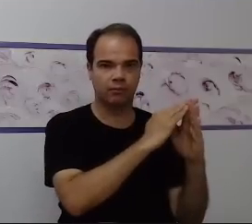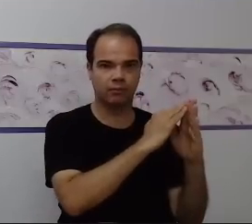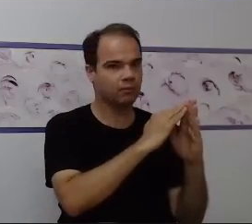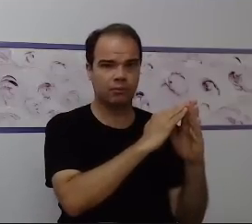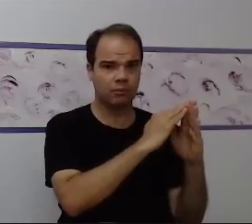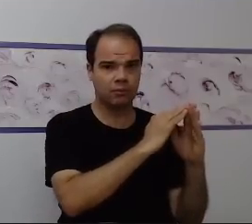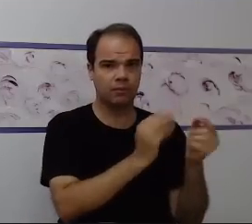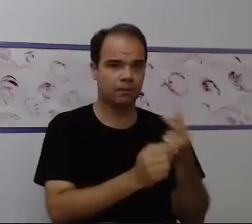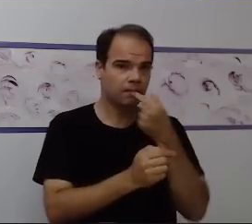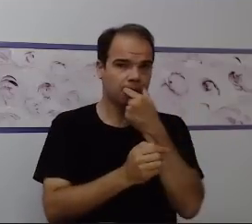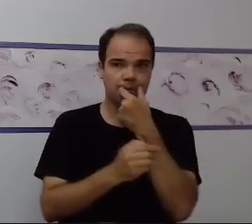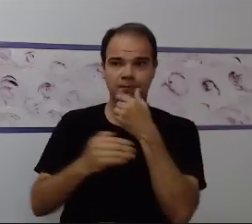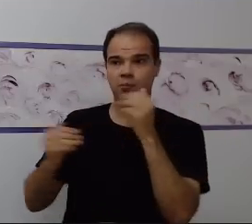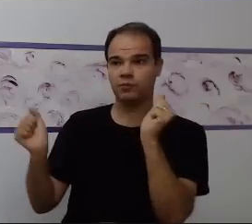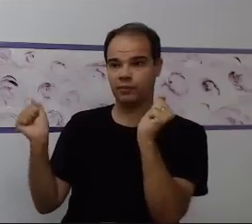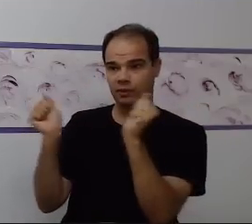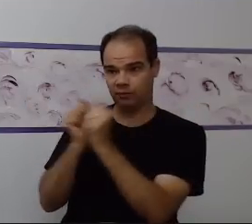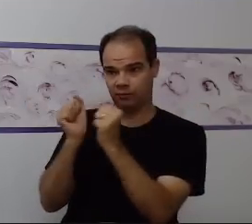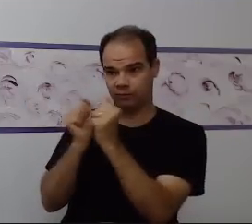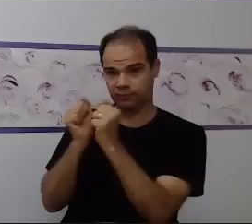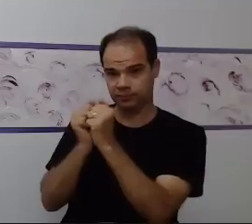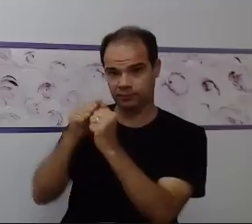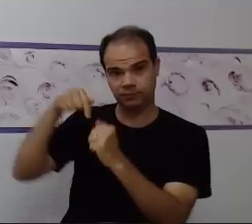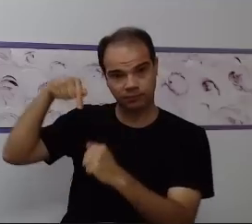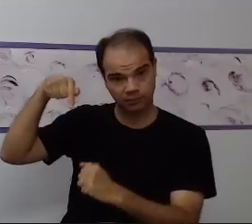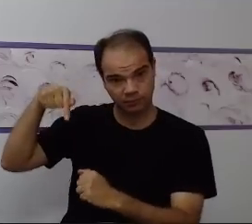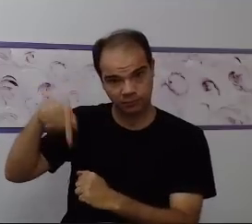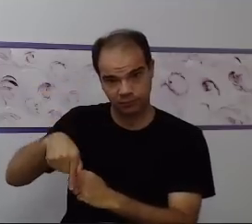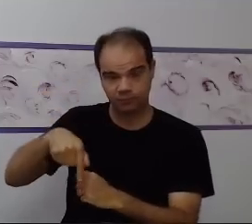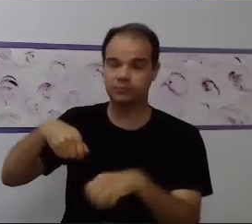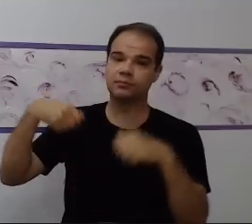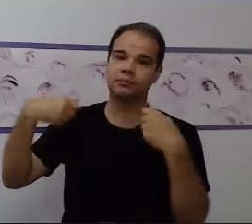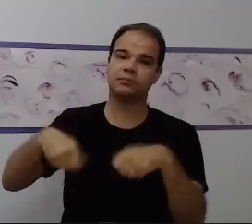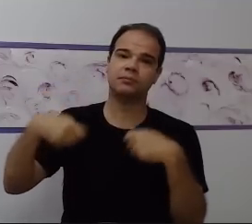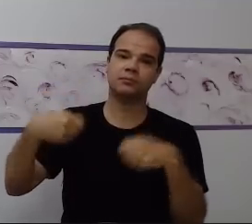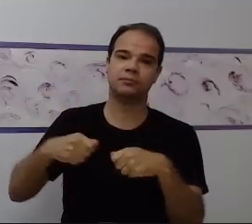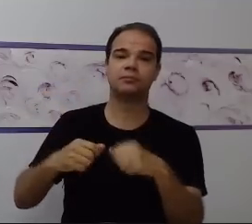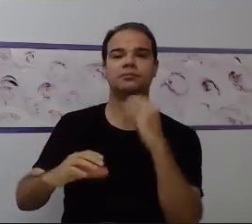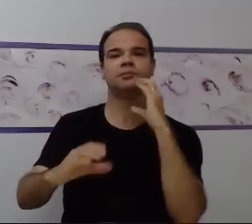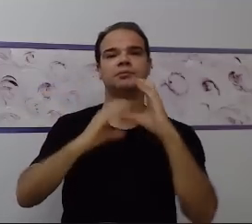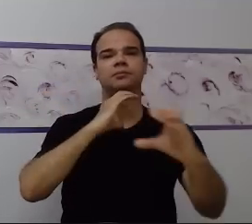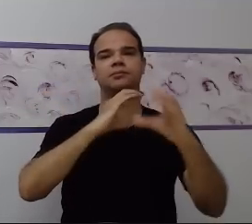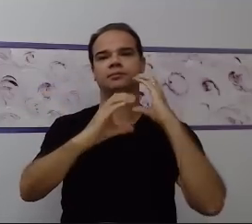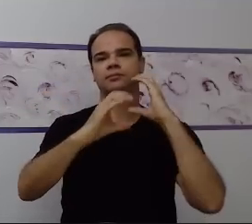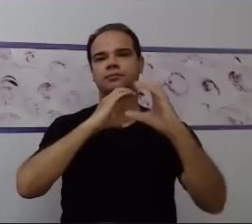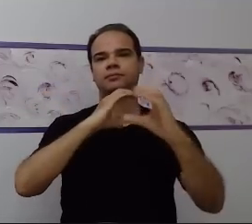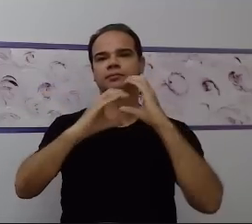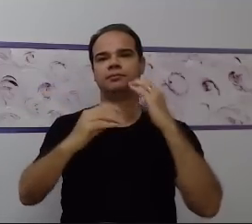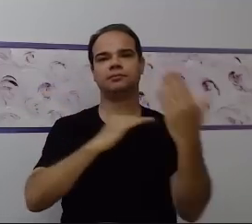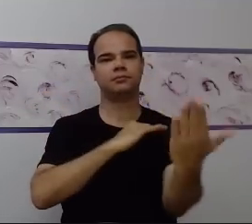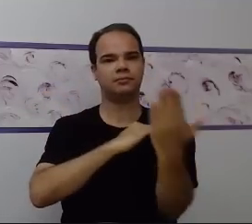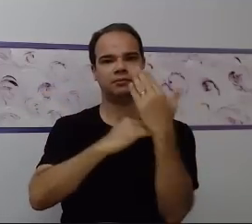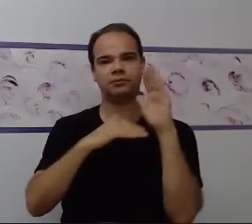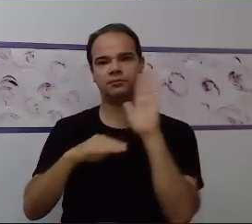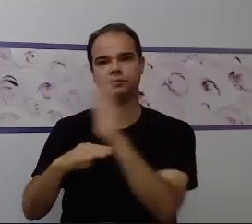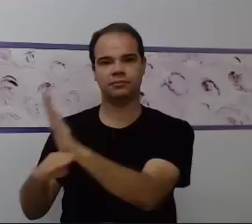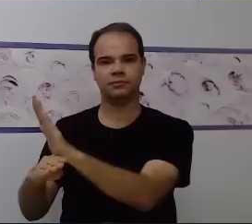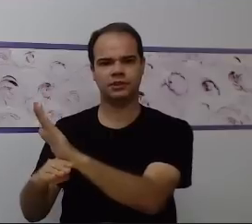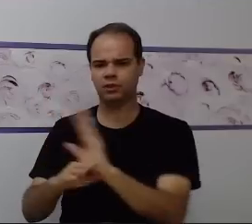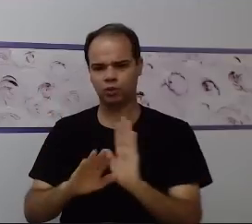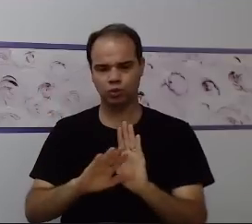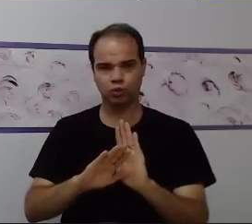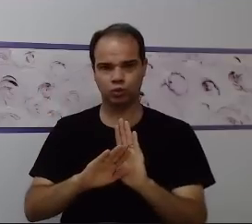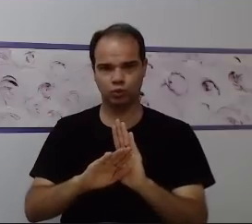o PECS traz justamente isso, esse favorecimento da interação e da comunicação. Mas a gente não tem só o